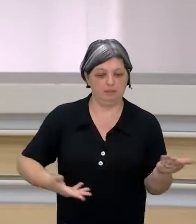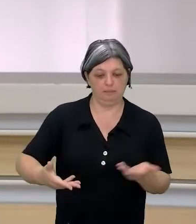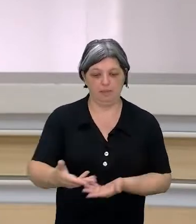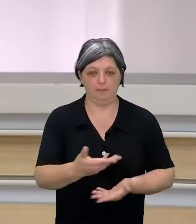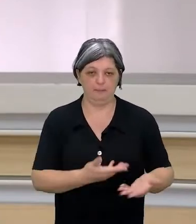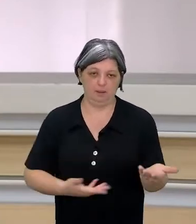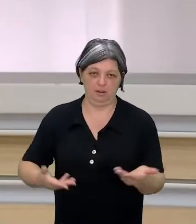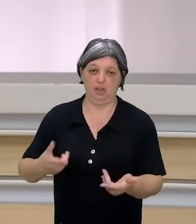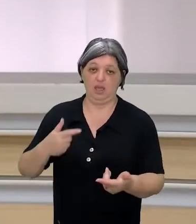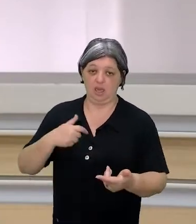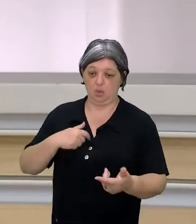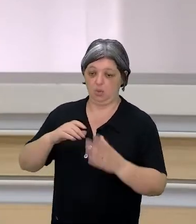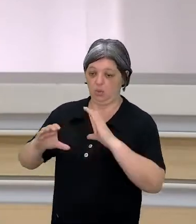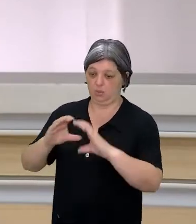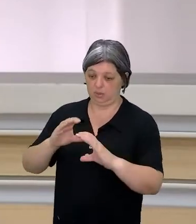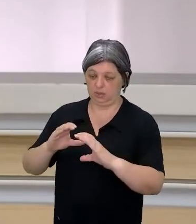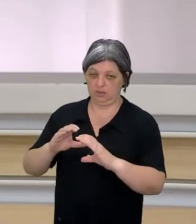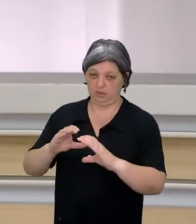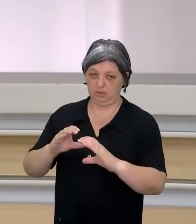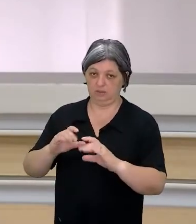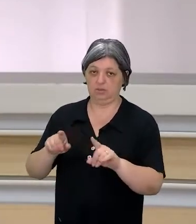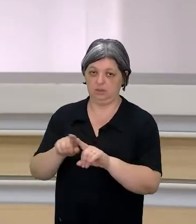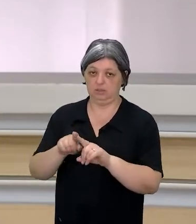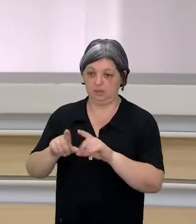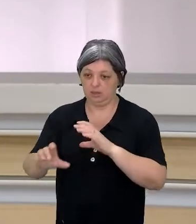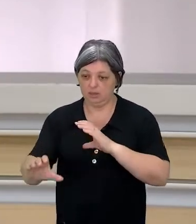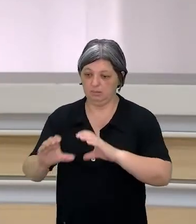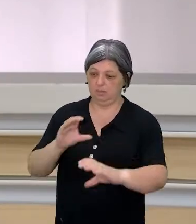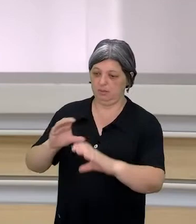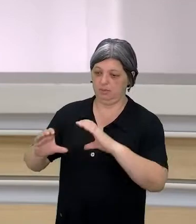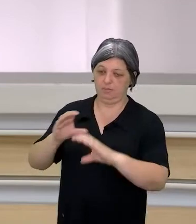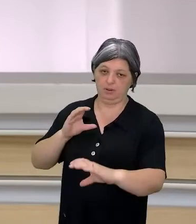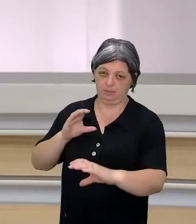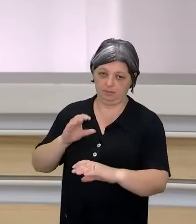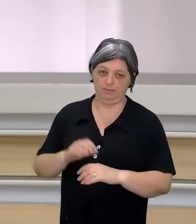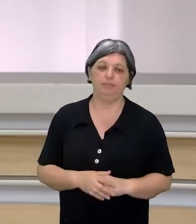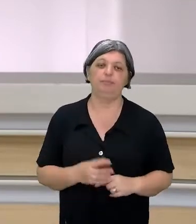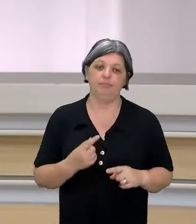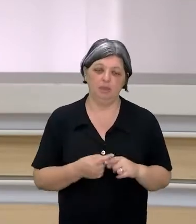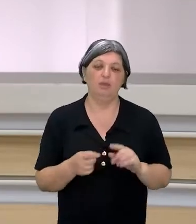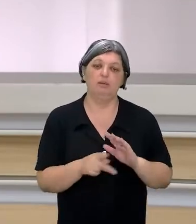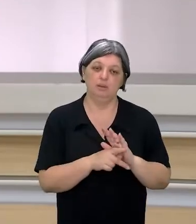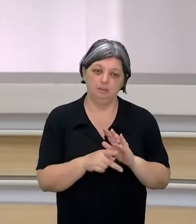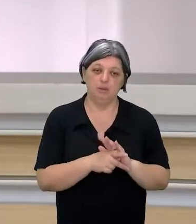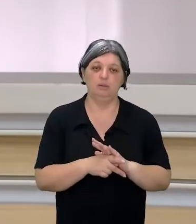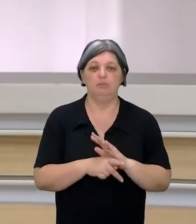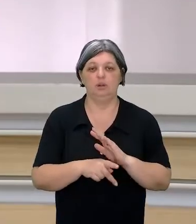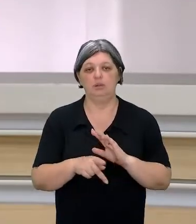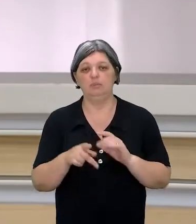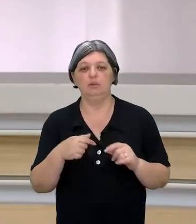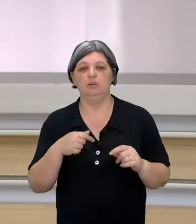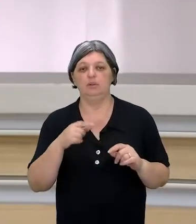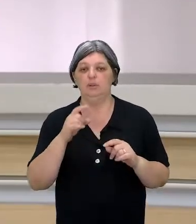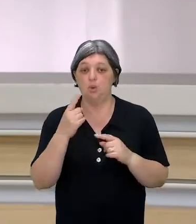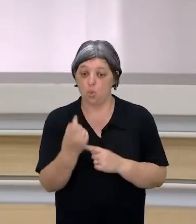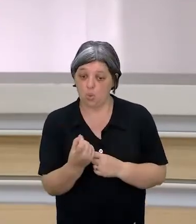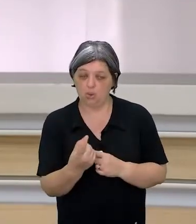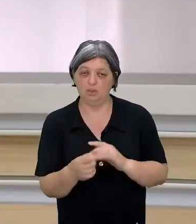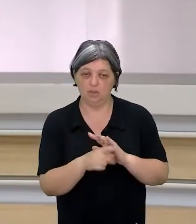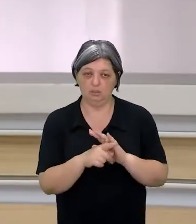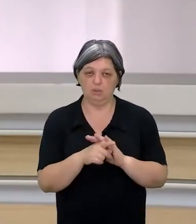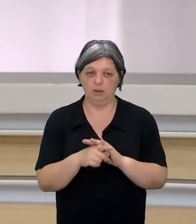só eu estou comunicando, como essa comunicação volta para mim. Quando a fala de uma transmissão, é uma comunicação de via de mão única.